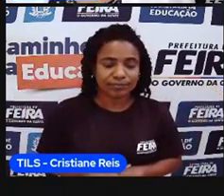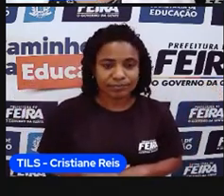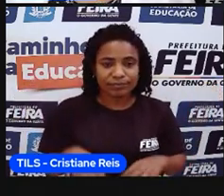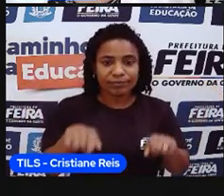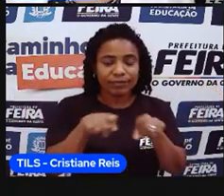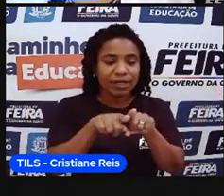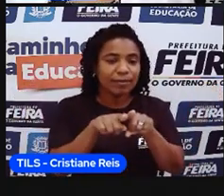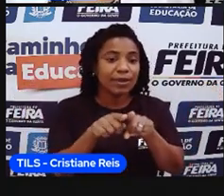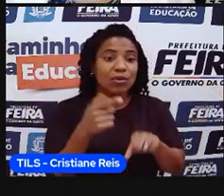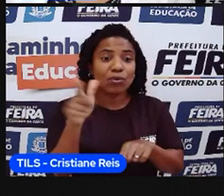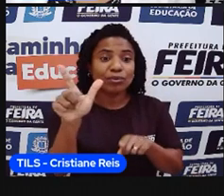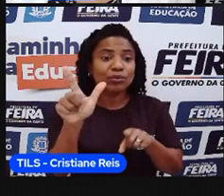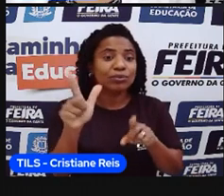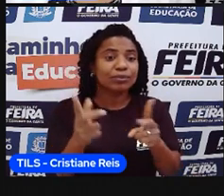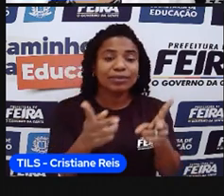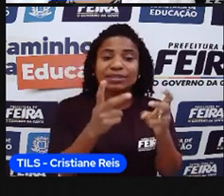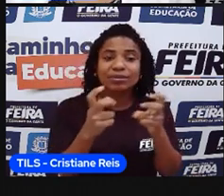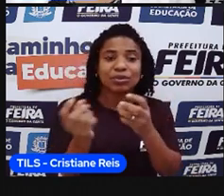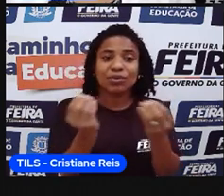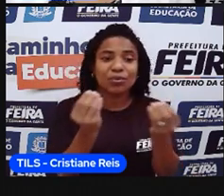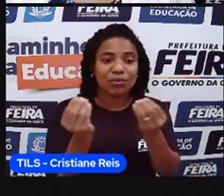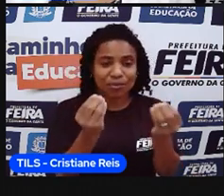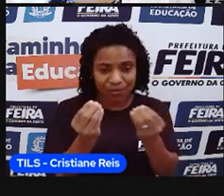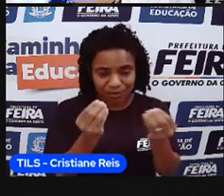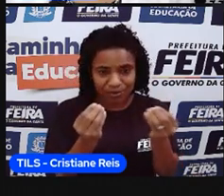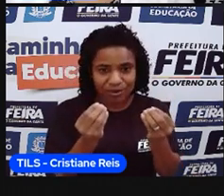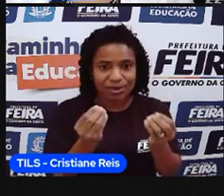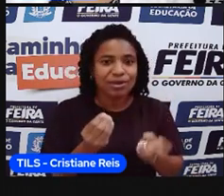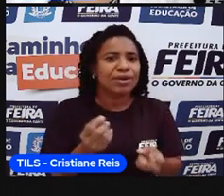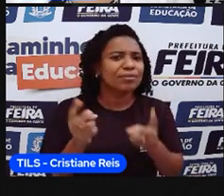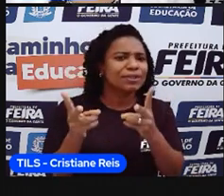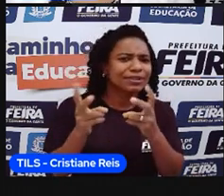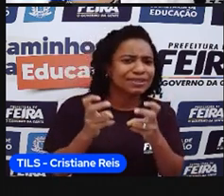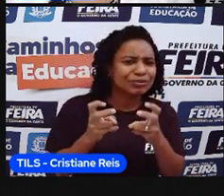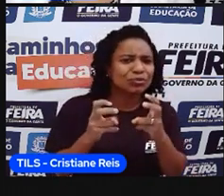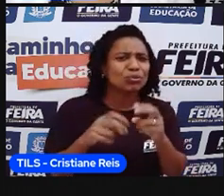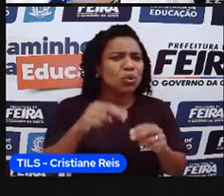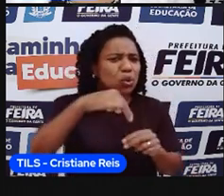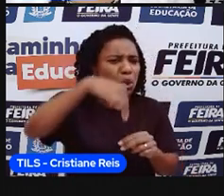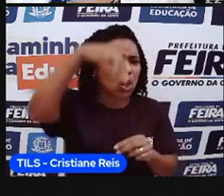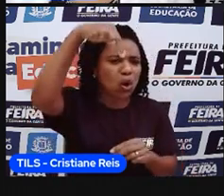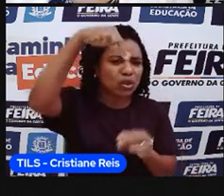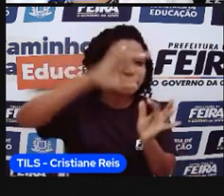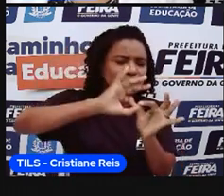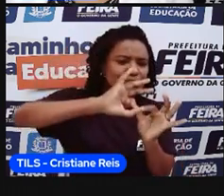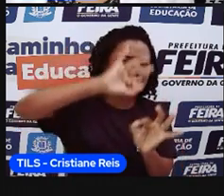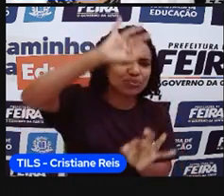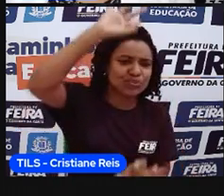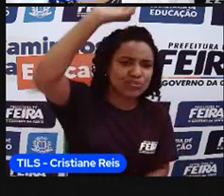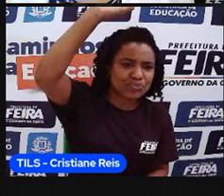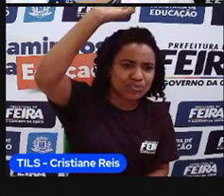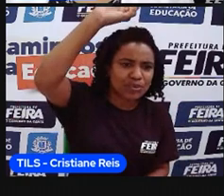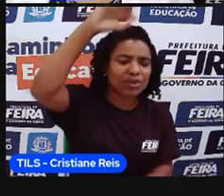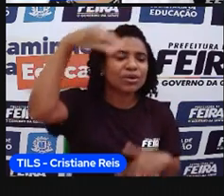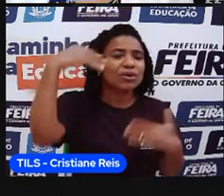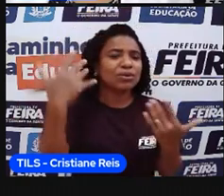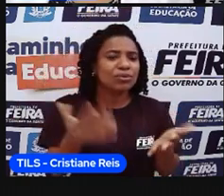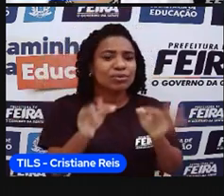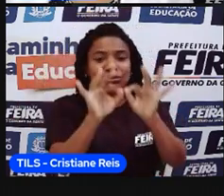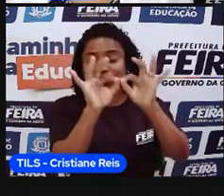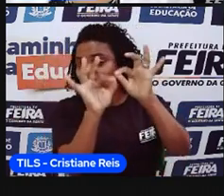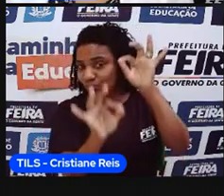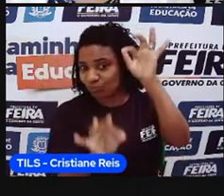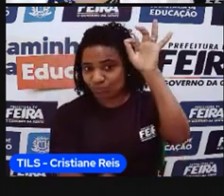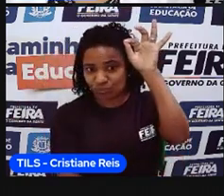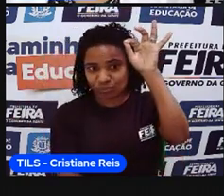são os pontos extremos. Onde é que eu posso ir mais longe ao norte? Onde é que eu posso ir mais longe ao sul? Onde é que eu posso ir mais